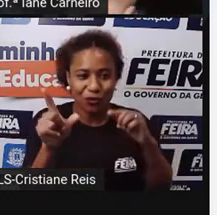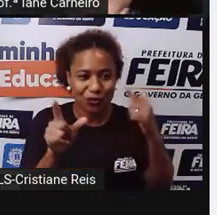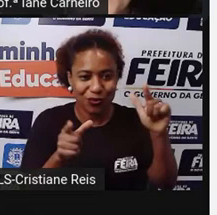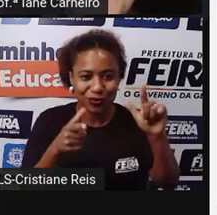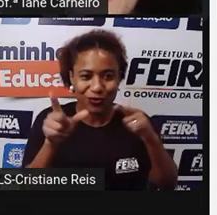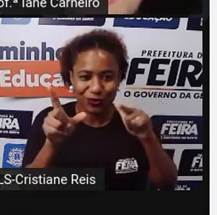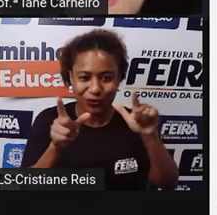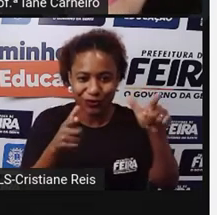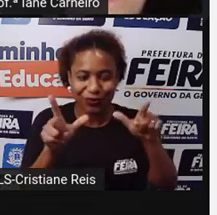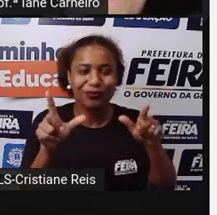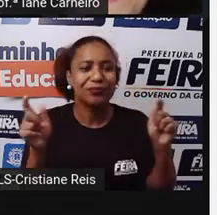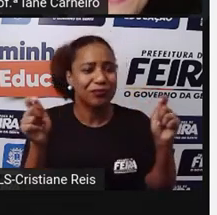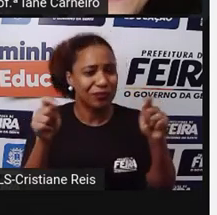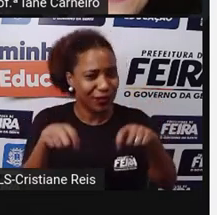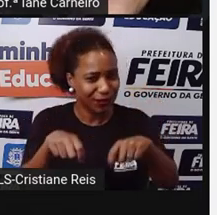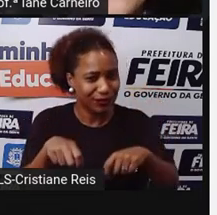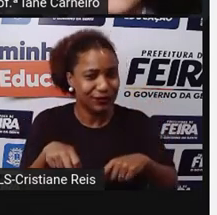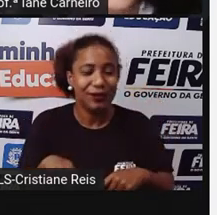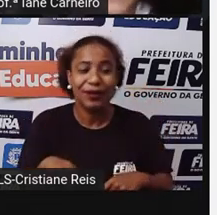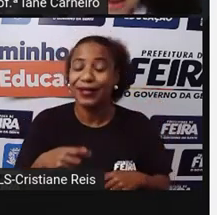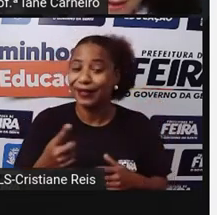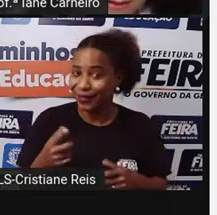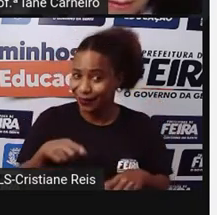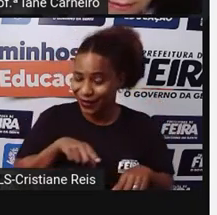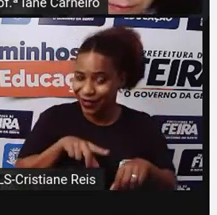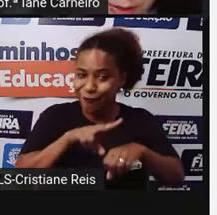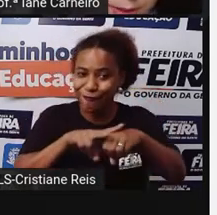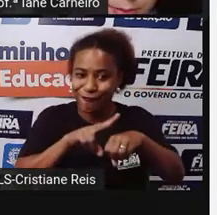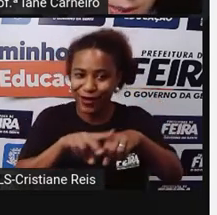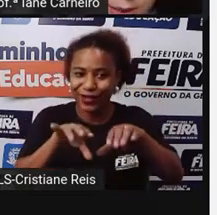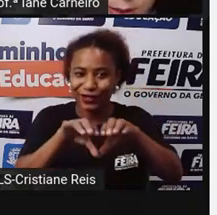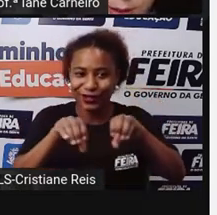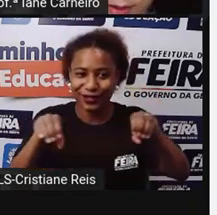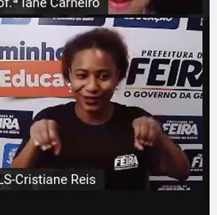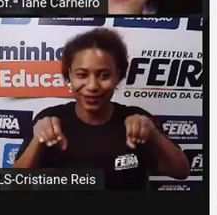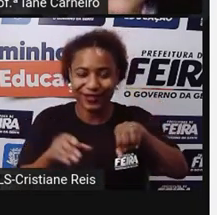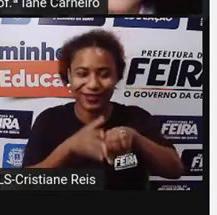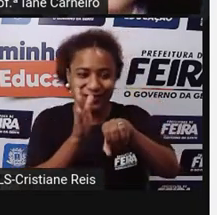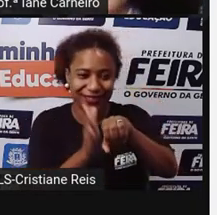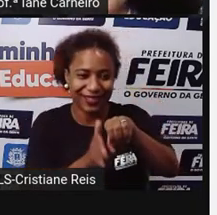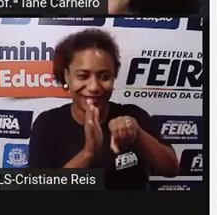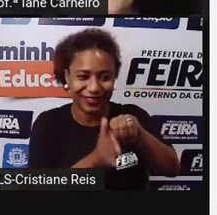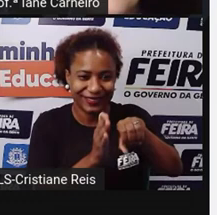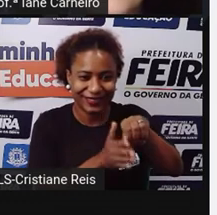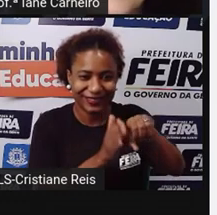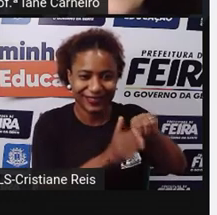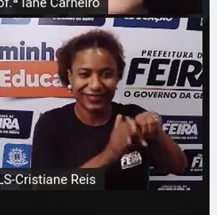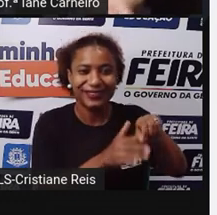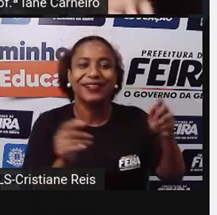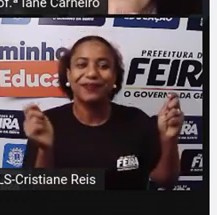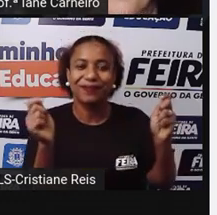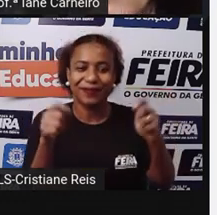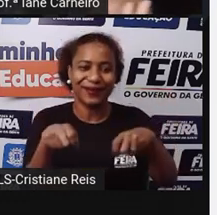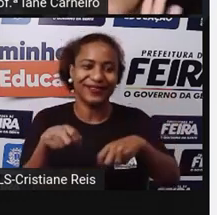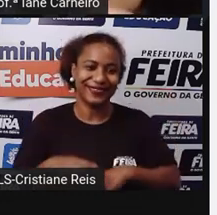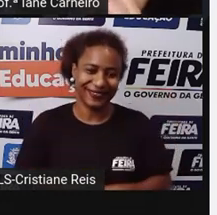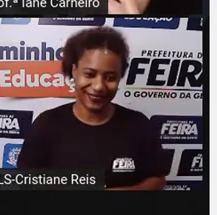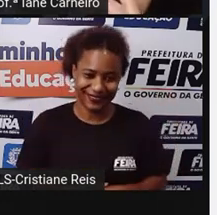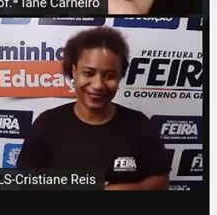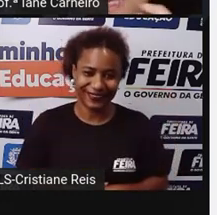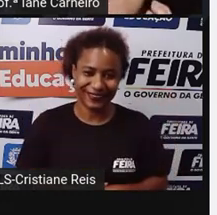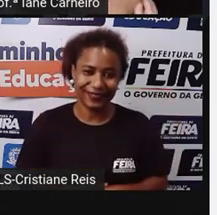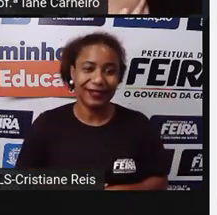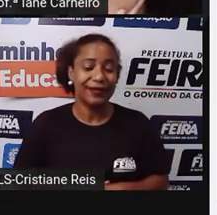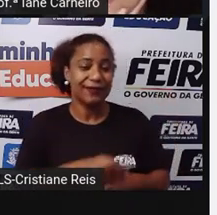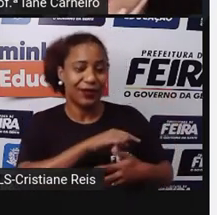coentro E o pimentão E botar aqui Pimentão Pronto Então foram alguns dos